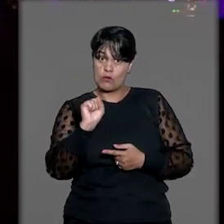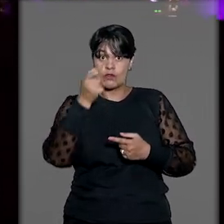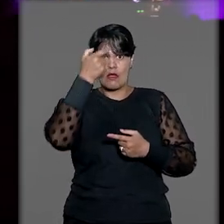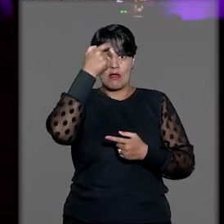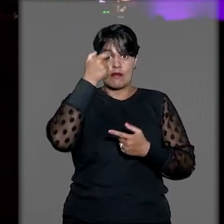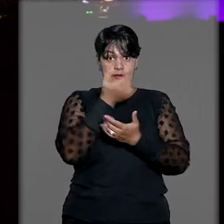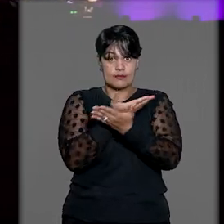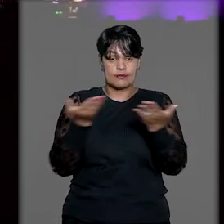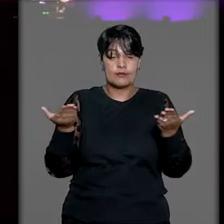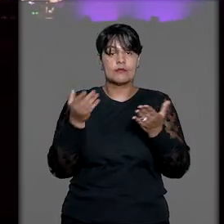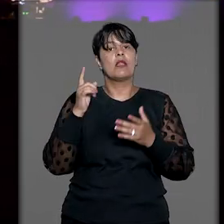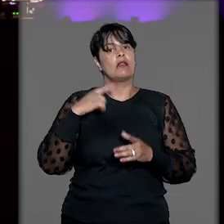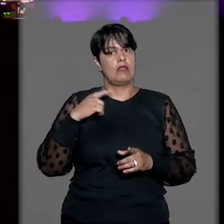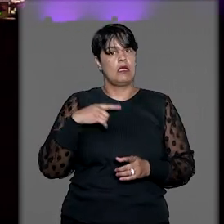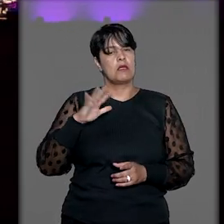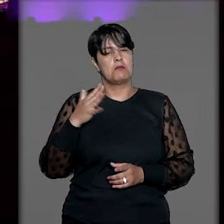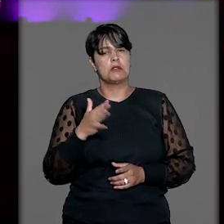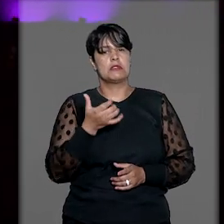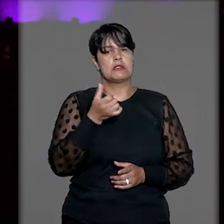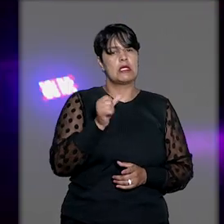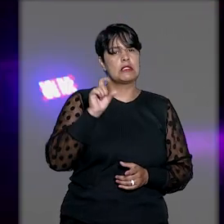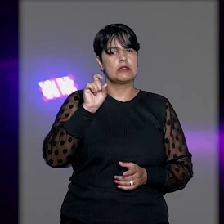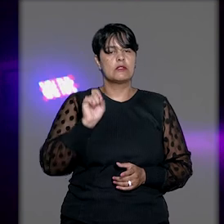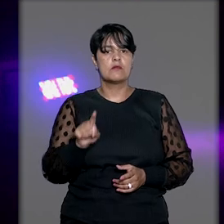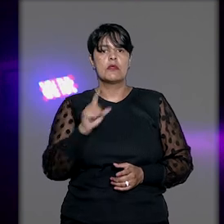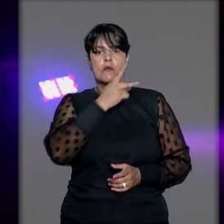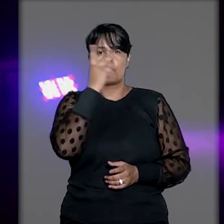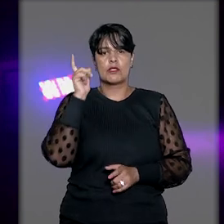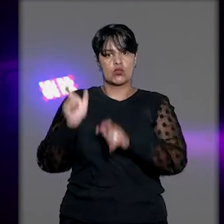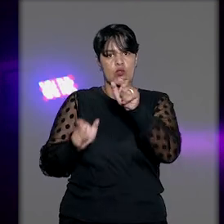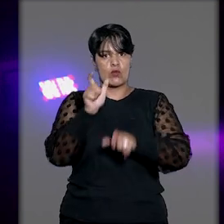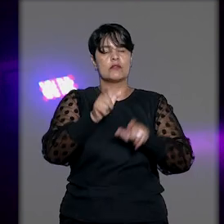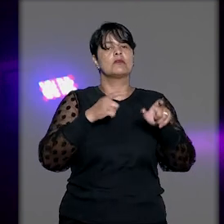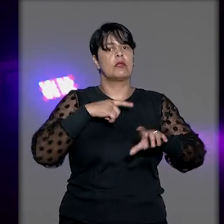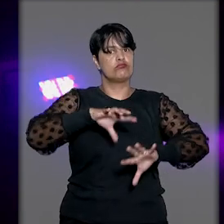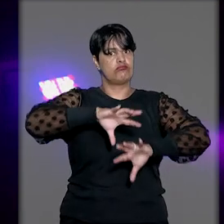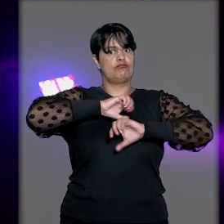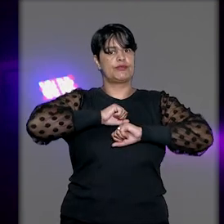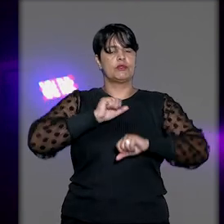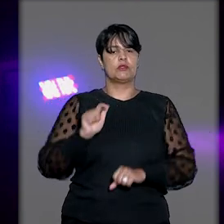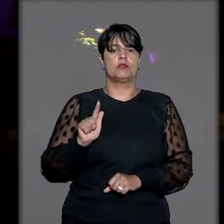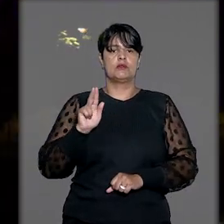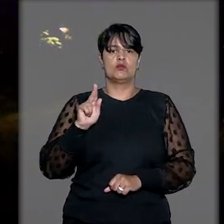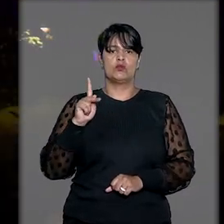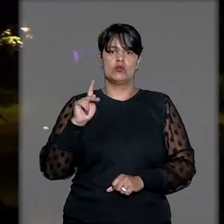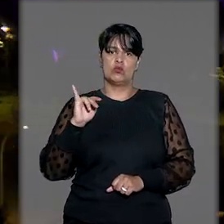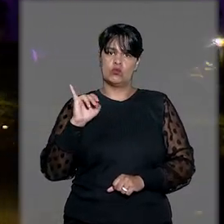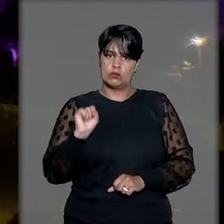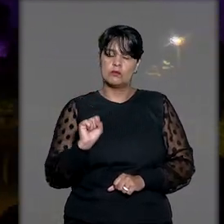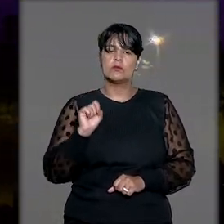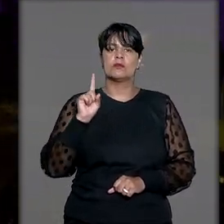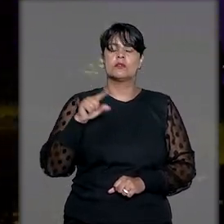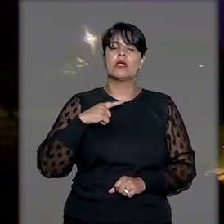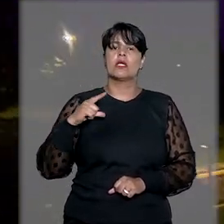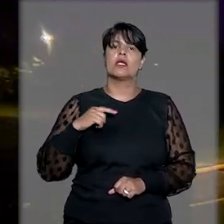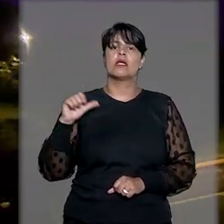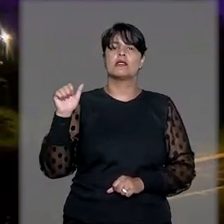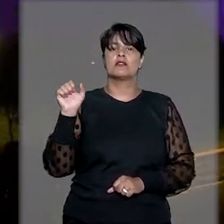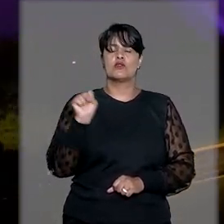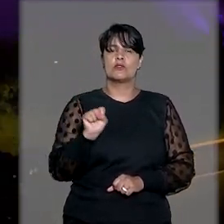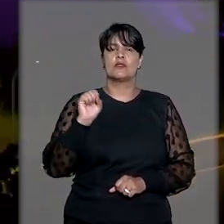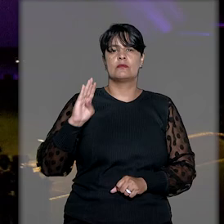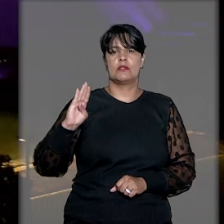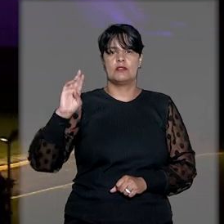O lúpus atinge cerca de 65 mil pessoas no Brasil, de acordo com dados da Sociedade Brasileira de